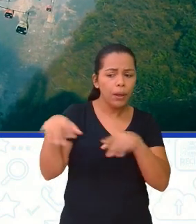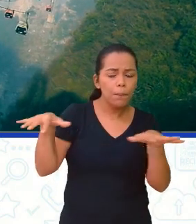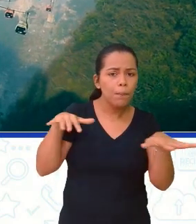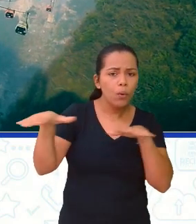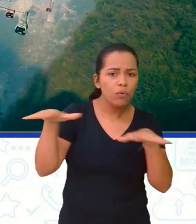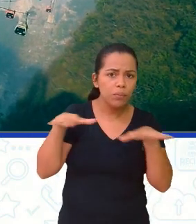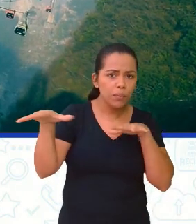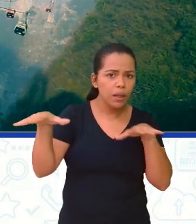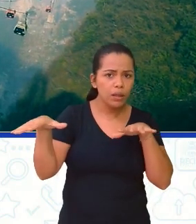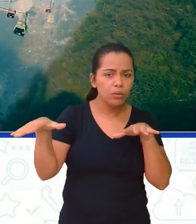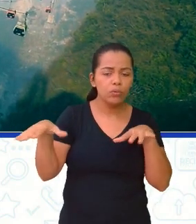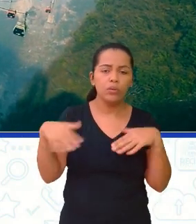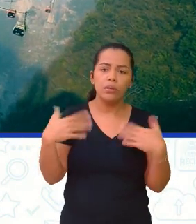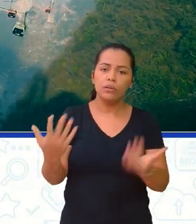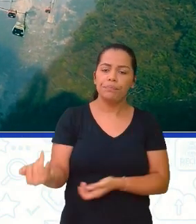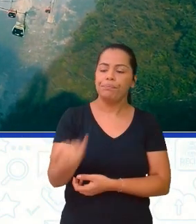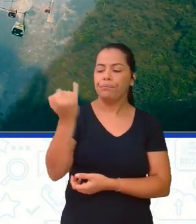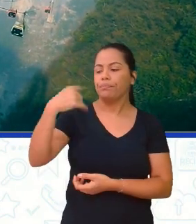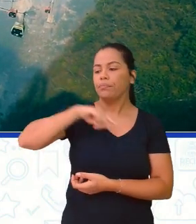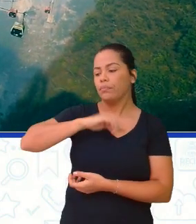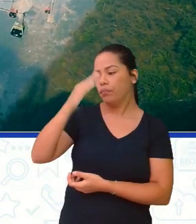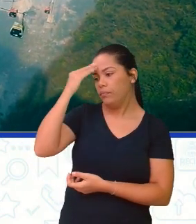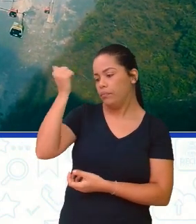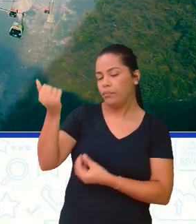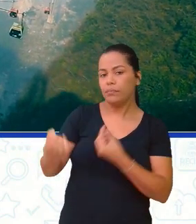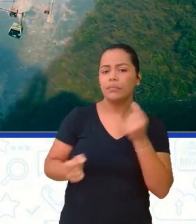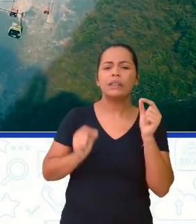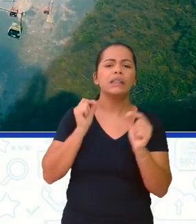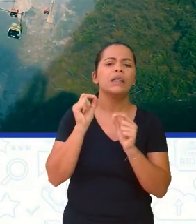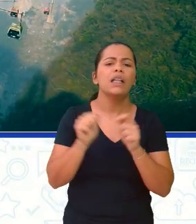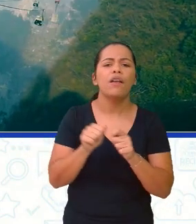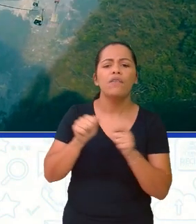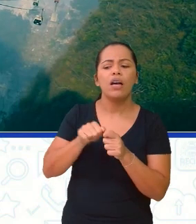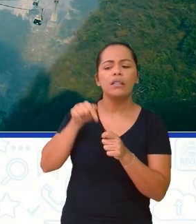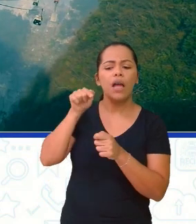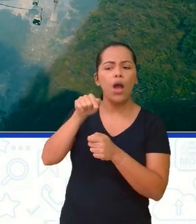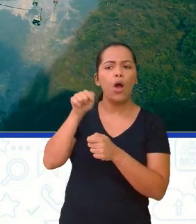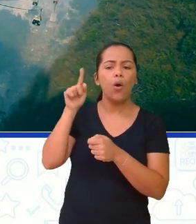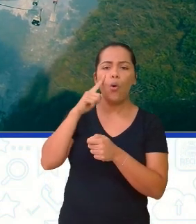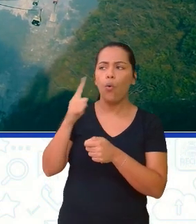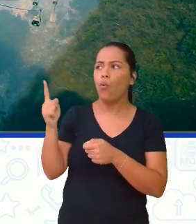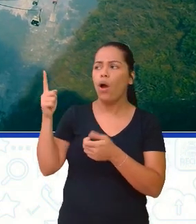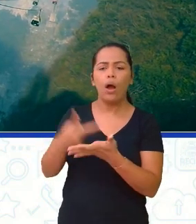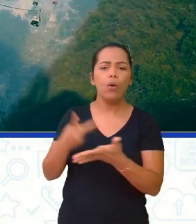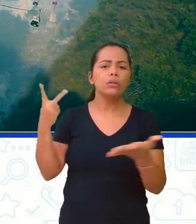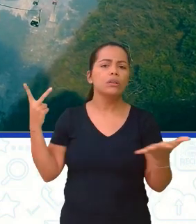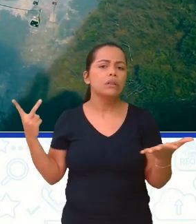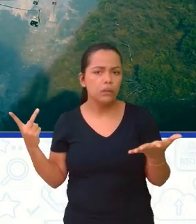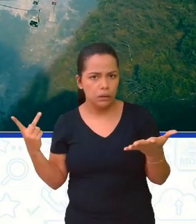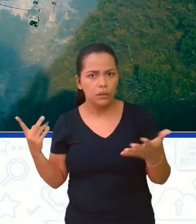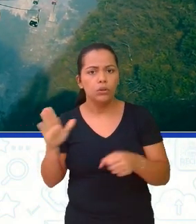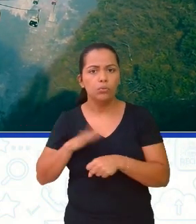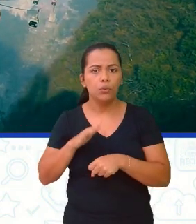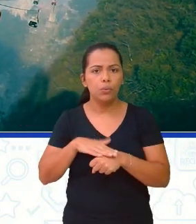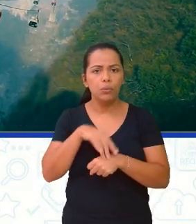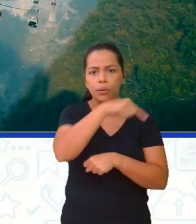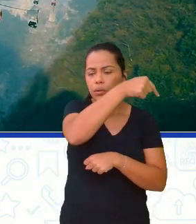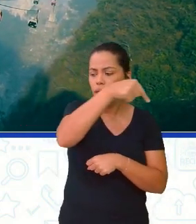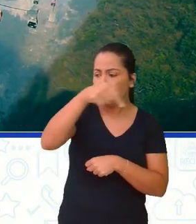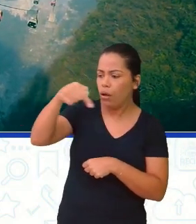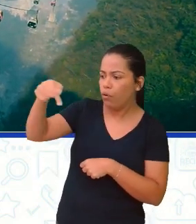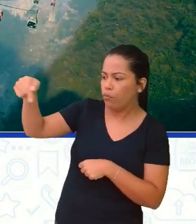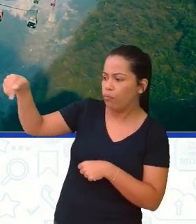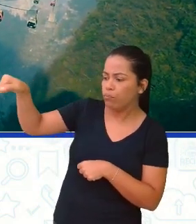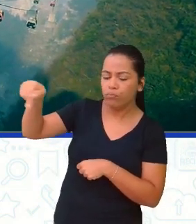gente saber quem é, quem é que está causando aí esse movimento, à medida que ele está deslizando de um lado para o outro